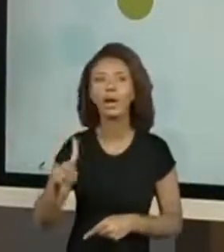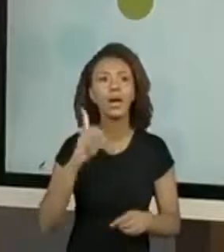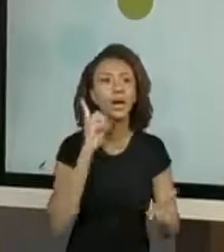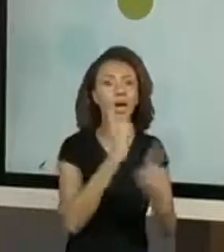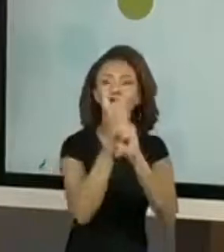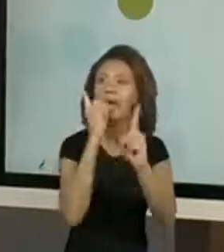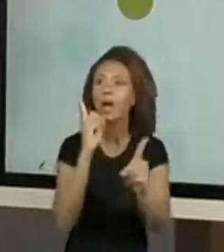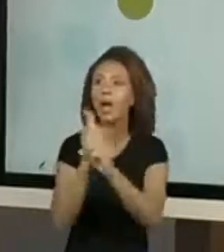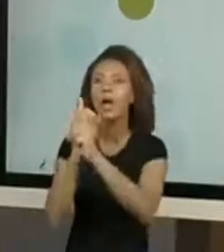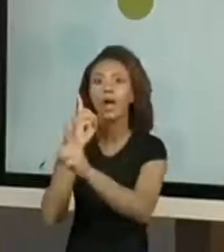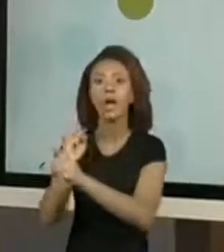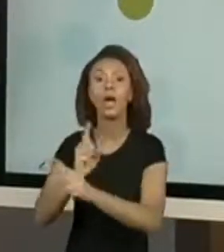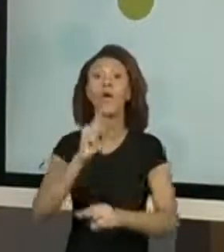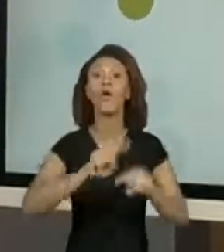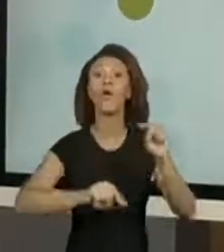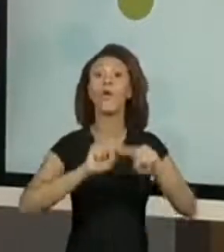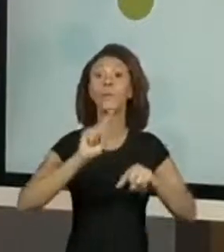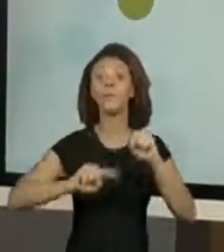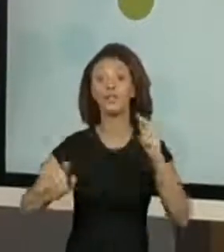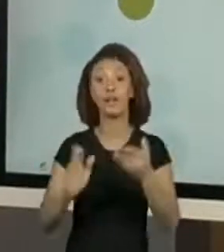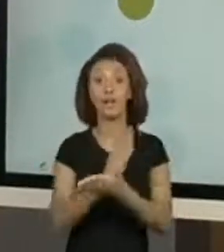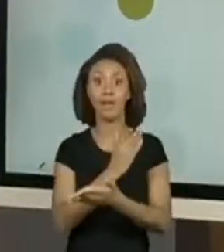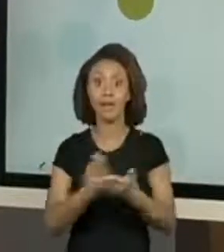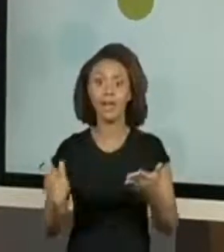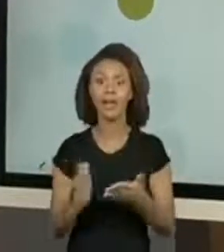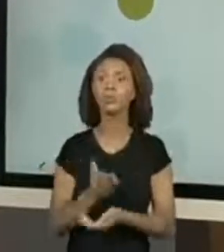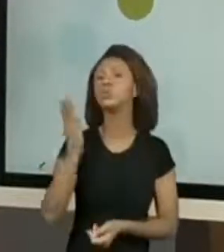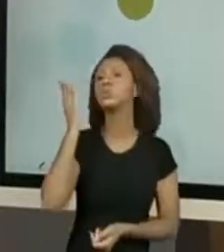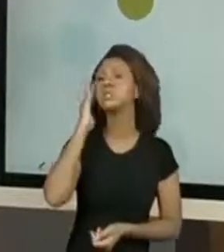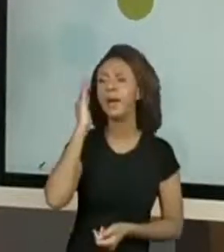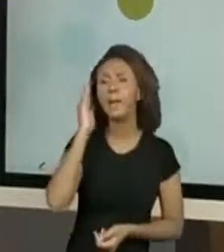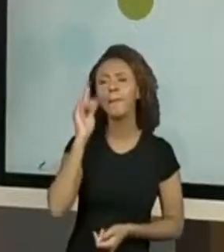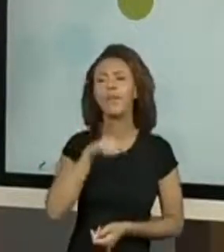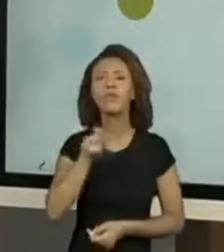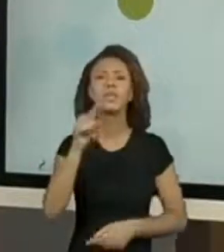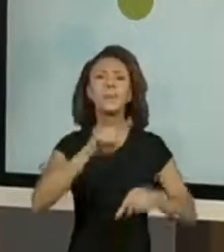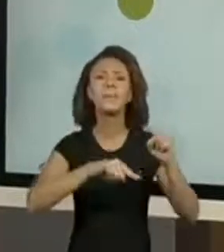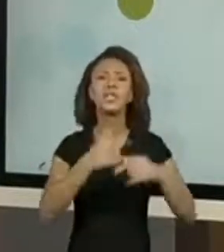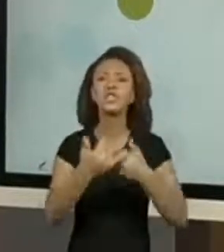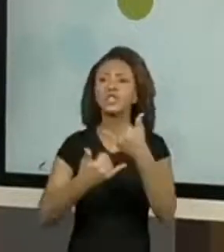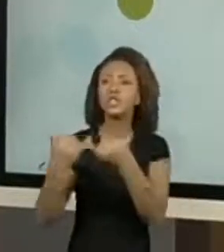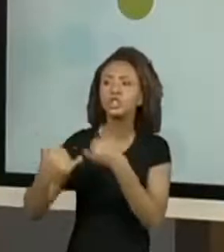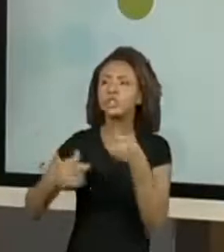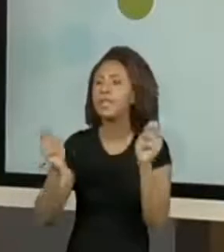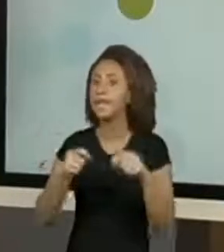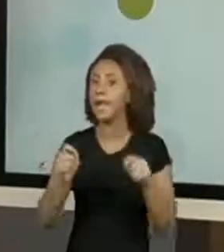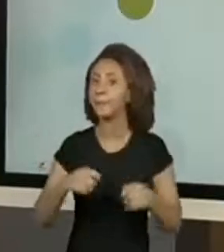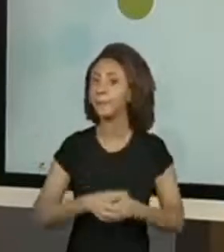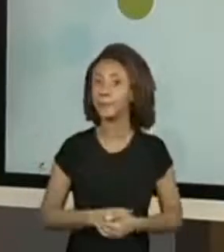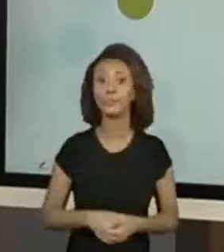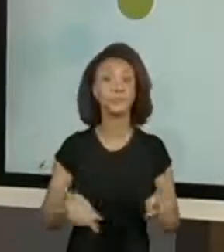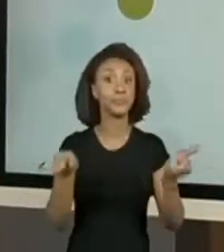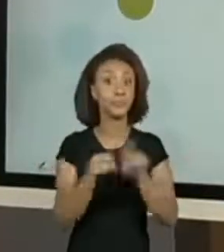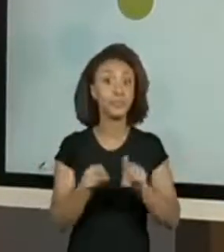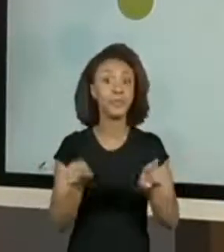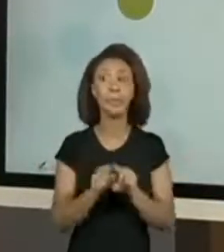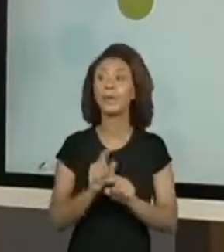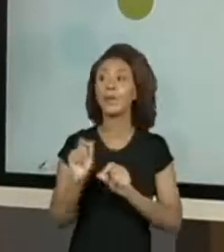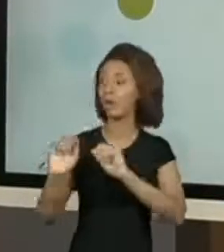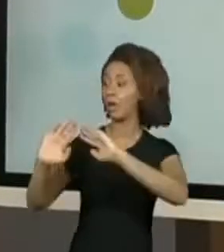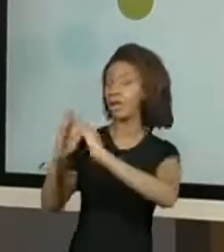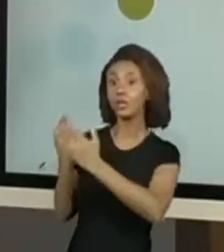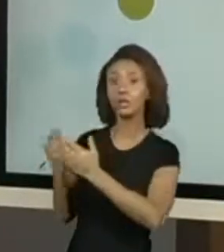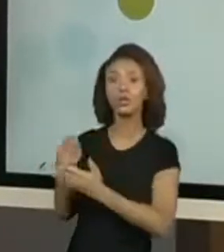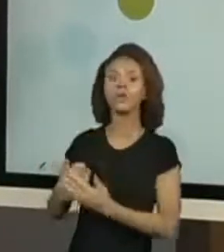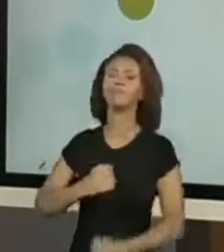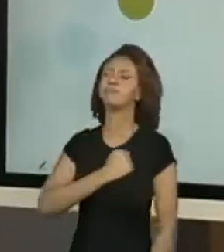objetos. Já vai pensando quais as brincadeiras a gente precisa de um objeto para brincar. E, além disso, a gente vai matar a saudade da escola.